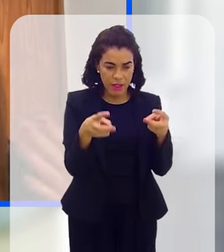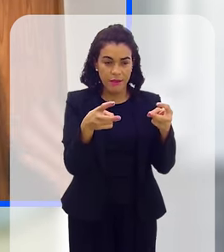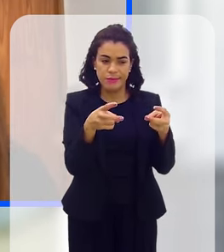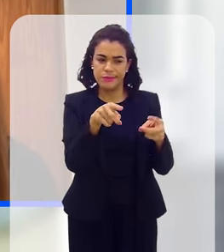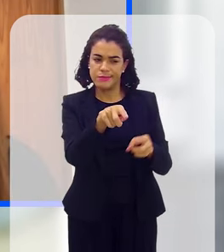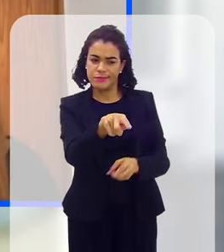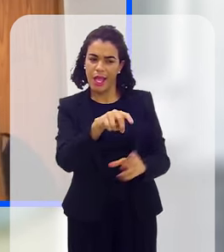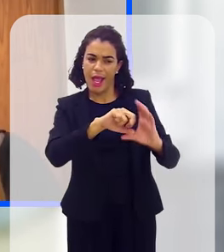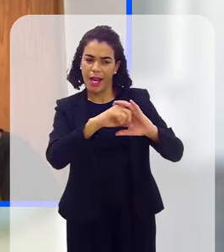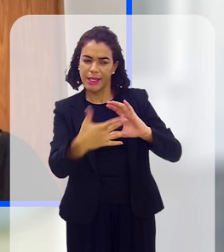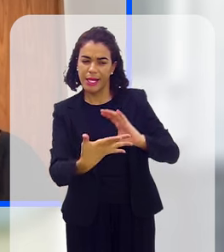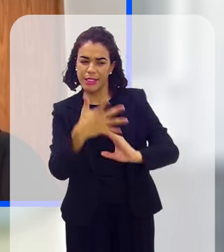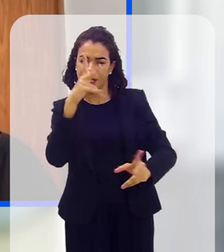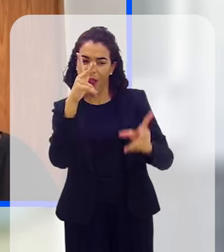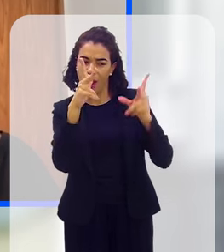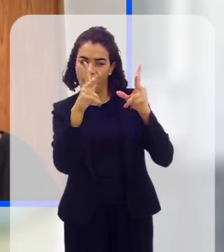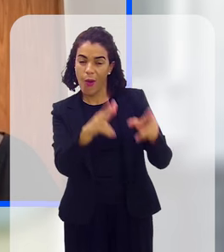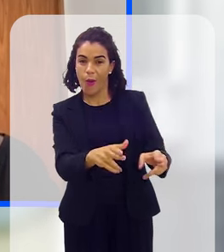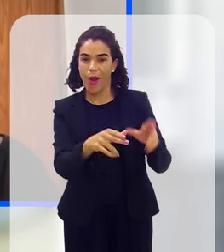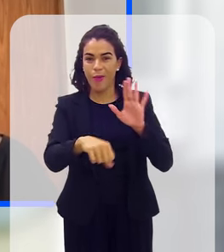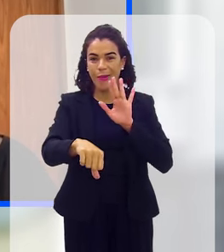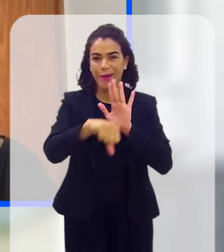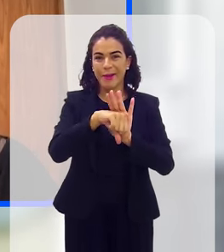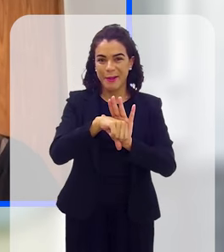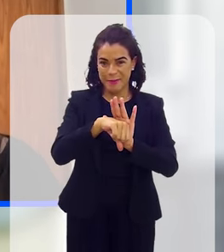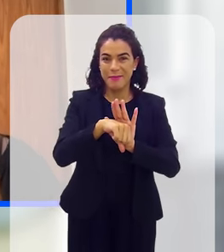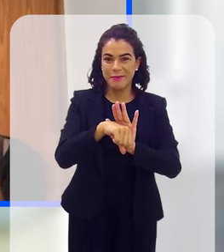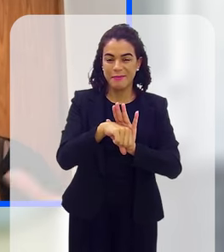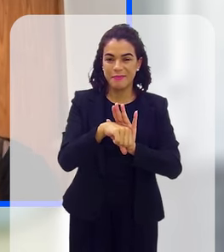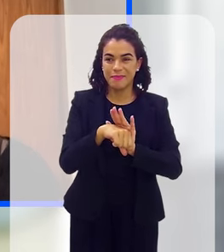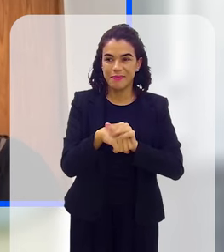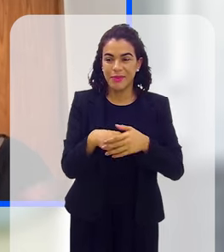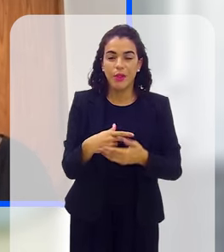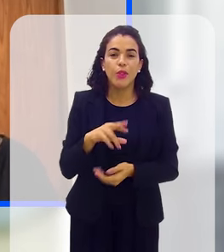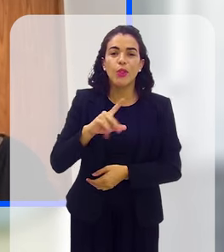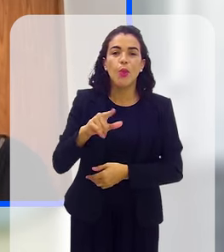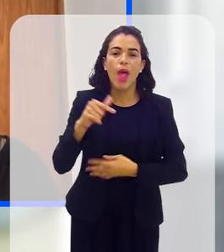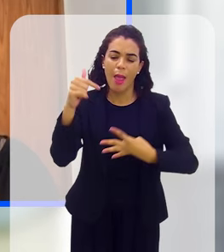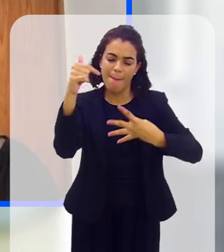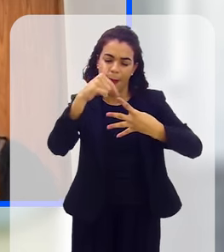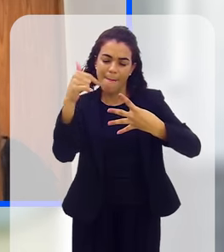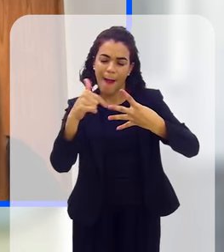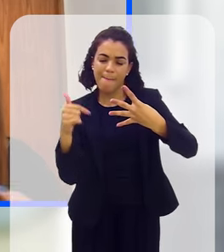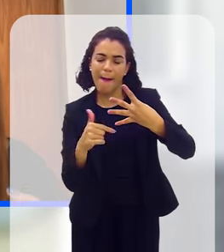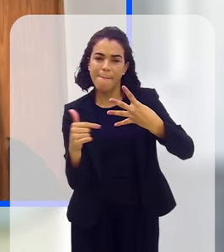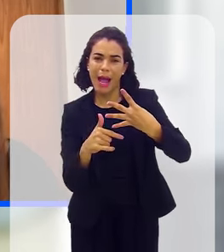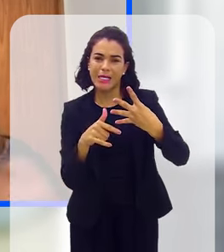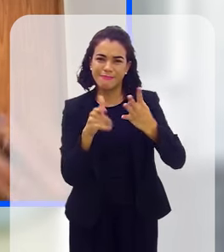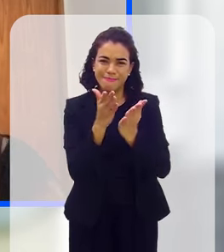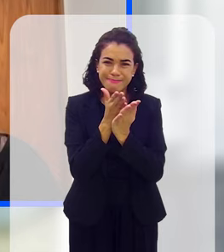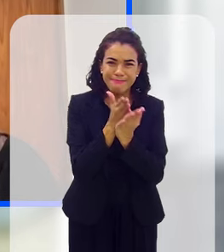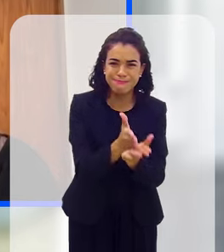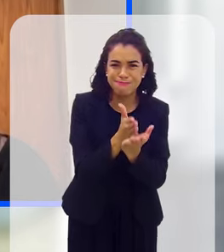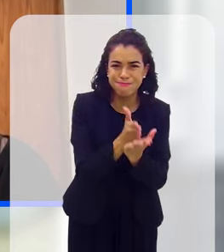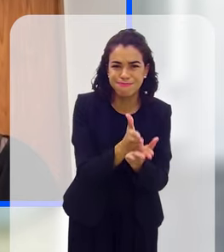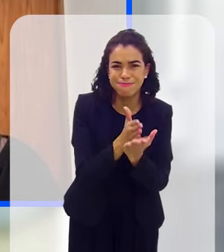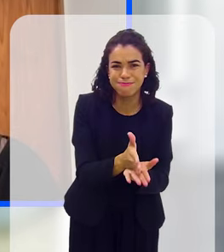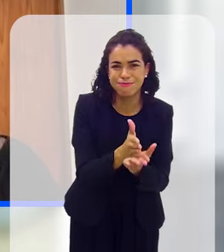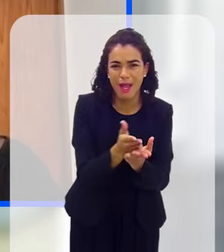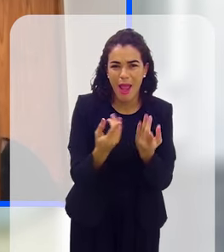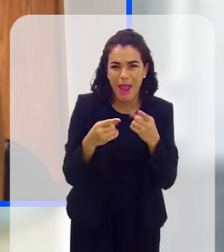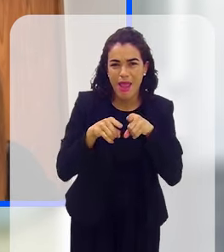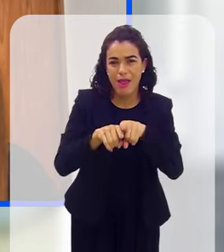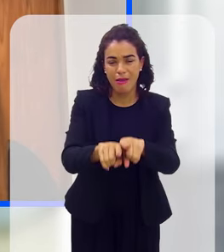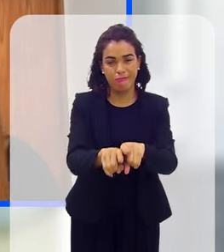caracterização do crime que a gente está comentando aqui. Não é necessário que todas as condutas sejam realizadas ao mesmo